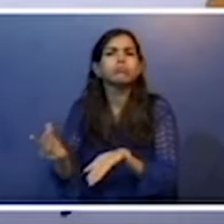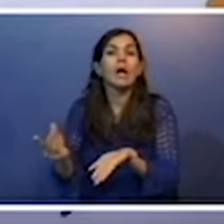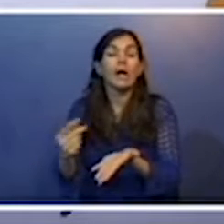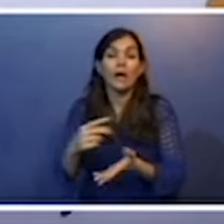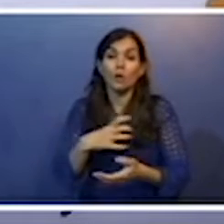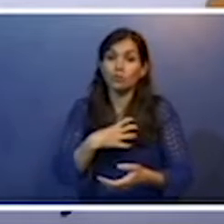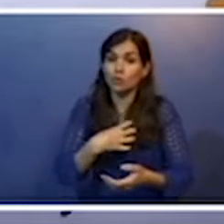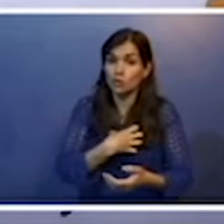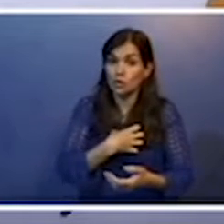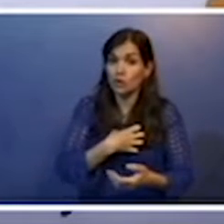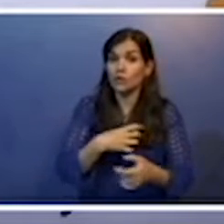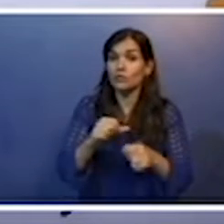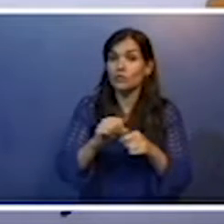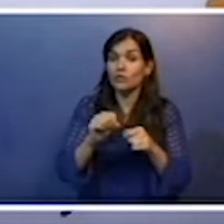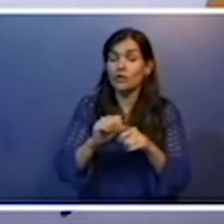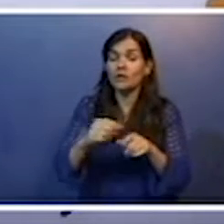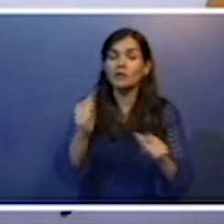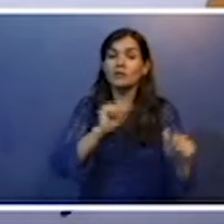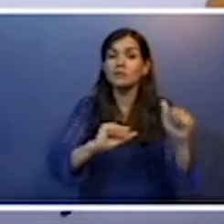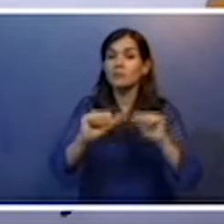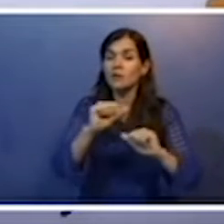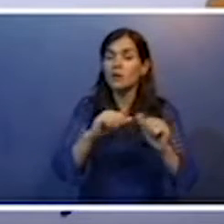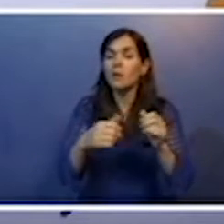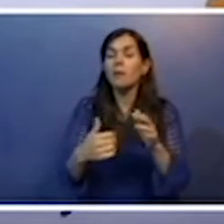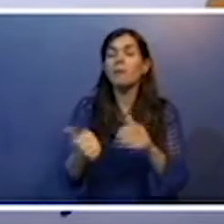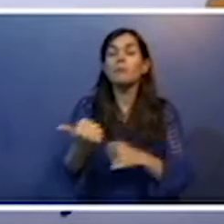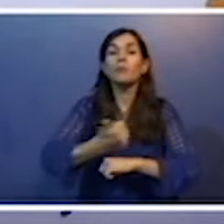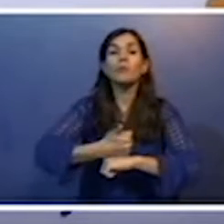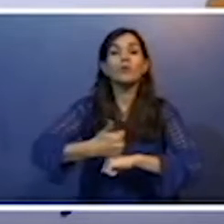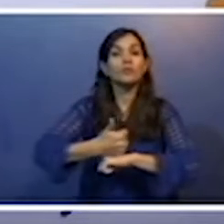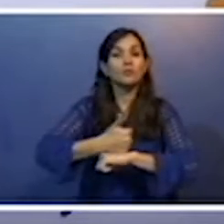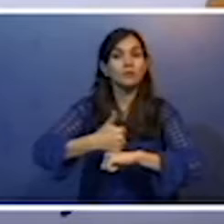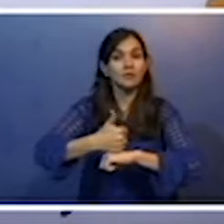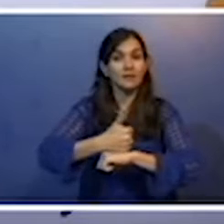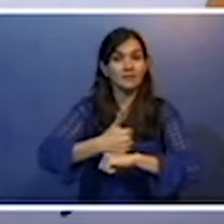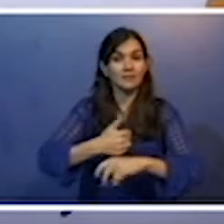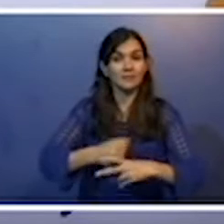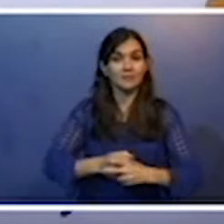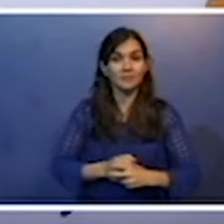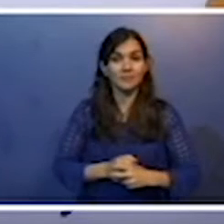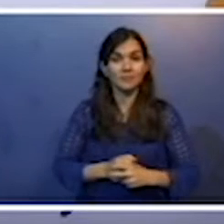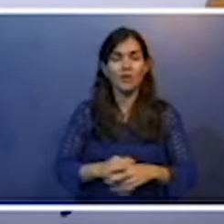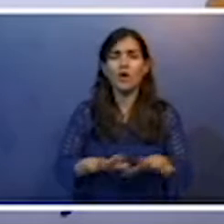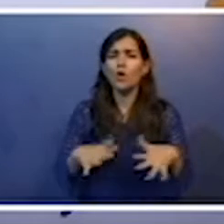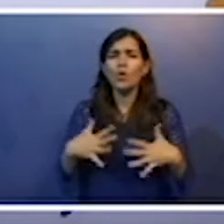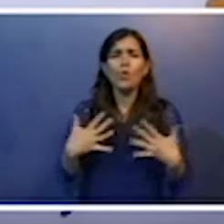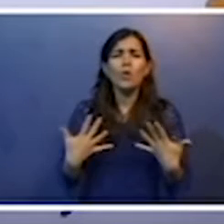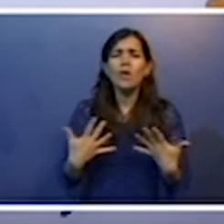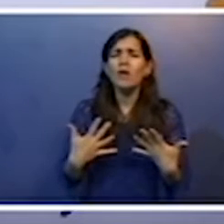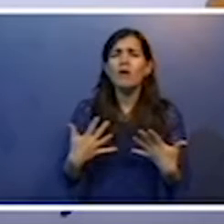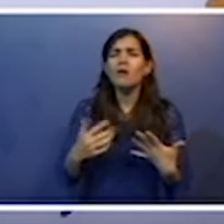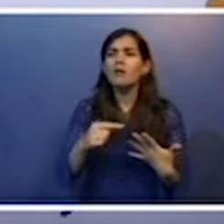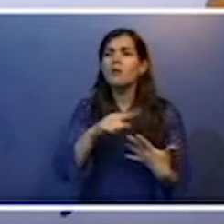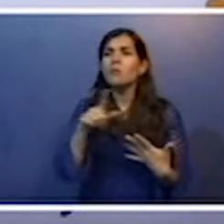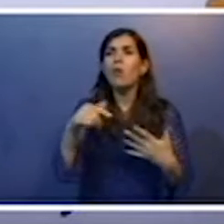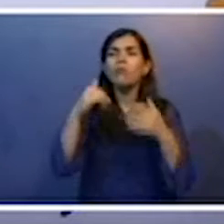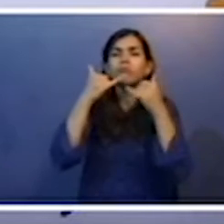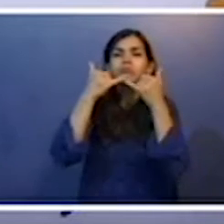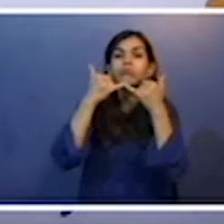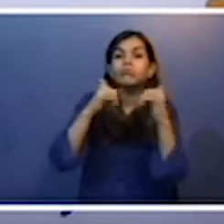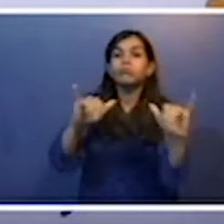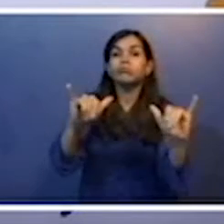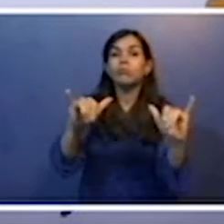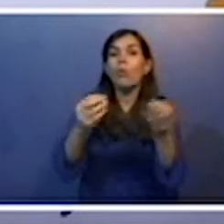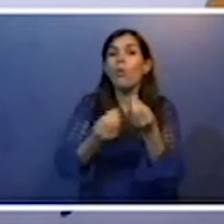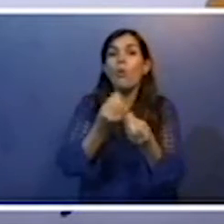conteúdos, as experiências são feitas por profissionais, tá? Então, quais são os meios aí que eles são divulgados depois